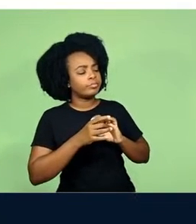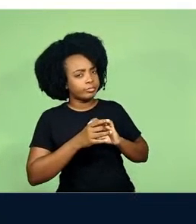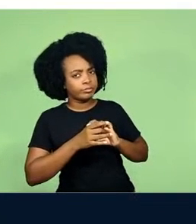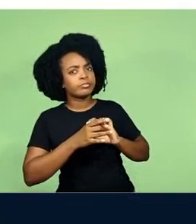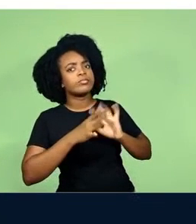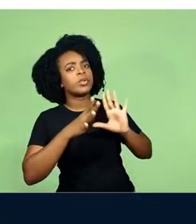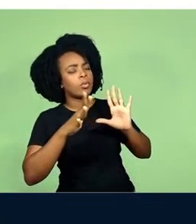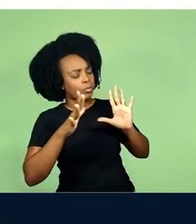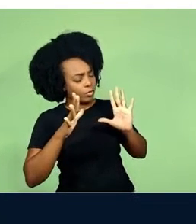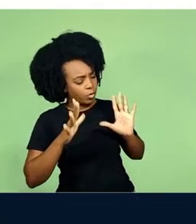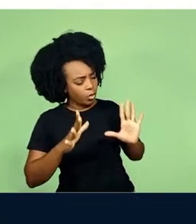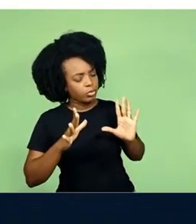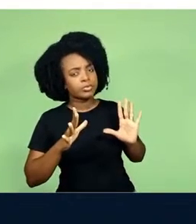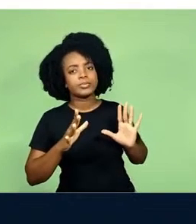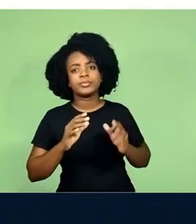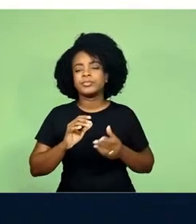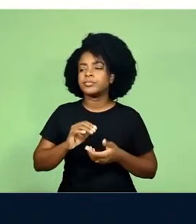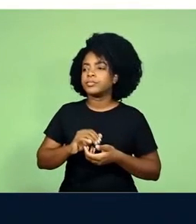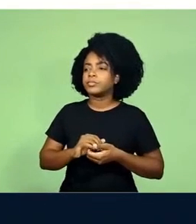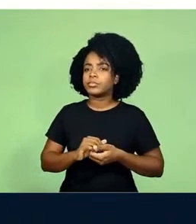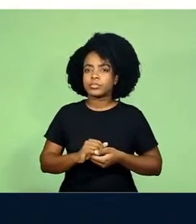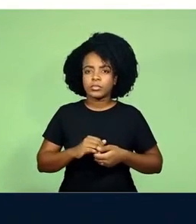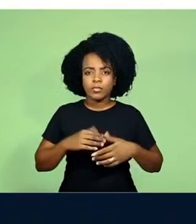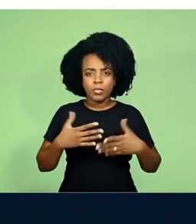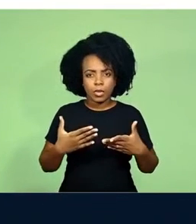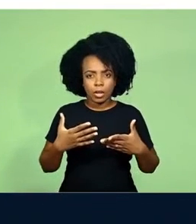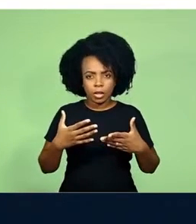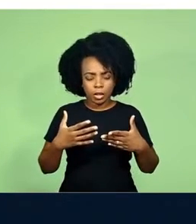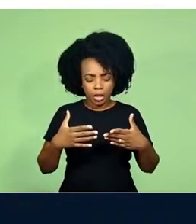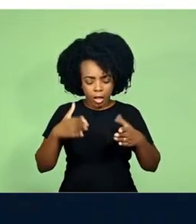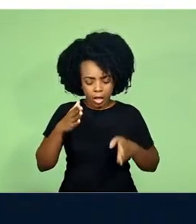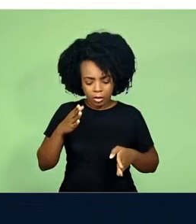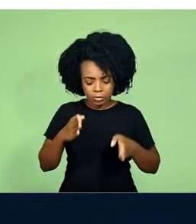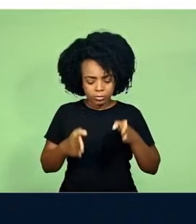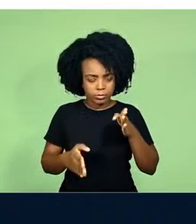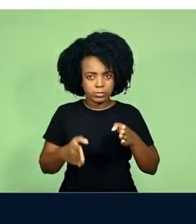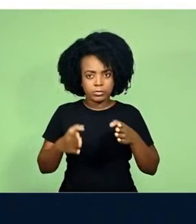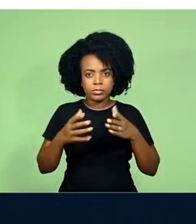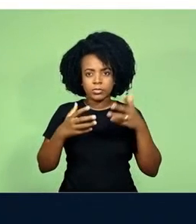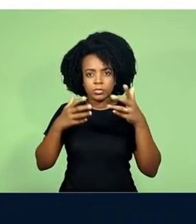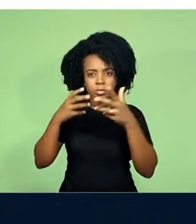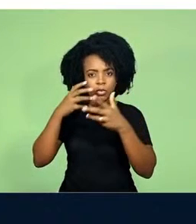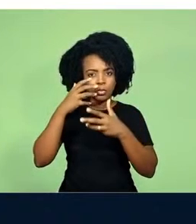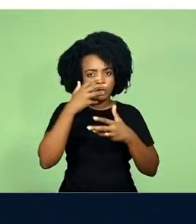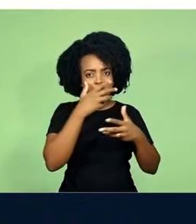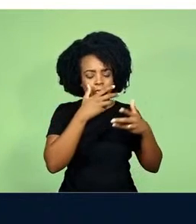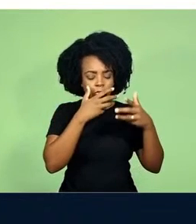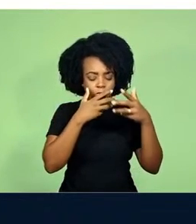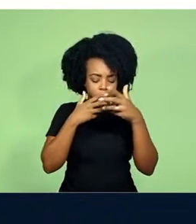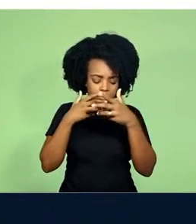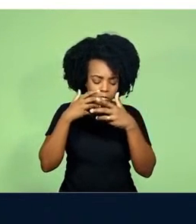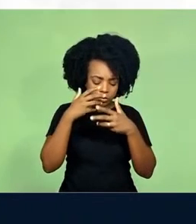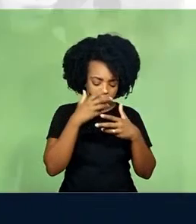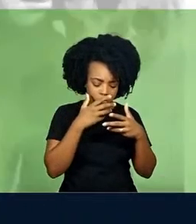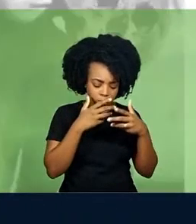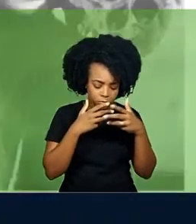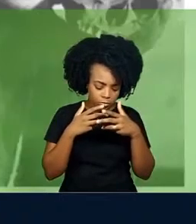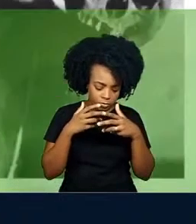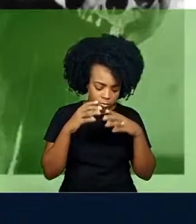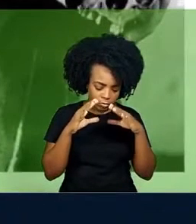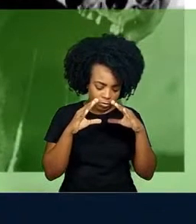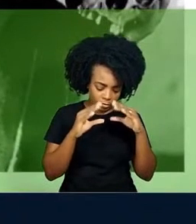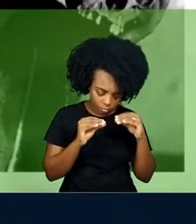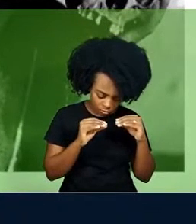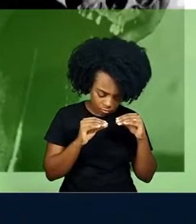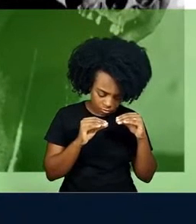a cantar. E o astronauta consente e ouve a última canção, enquanto ele é desligado.